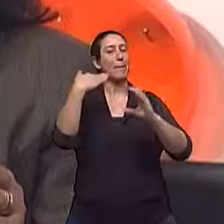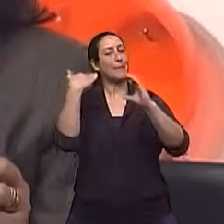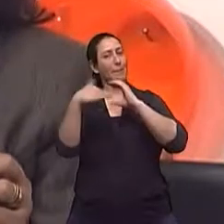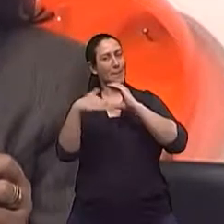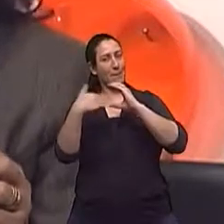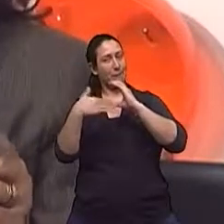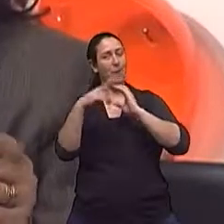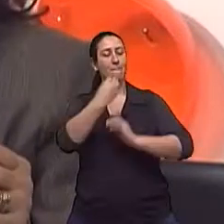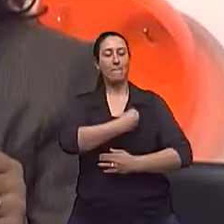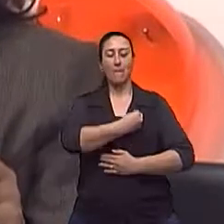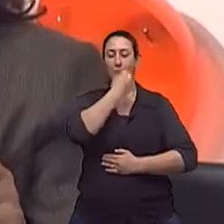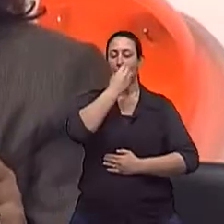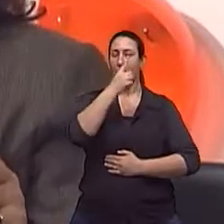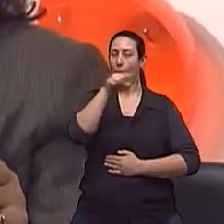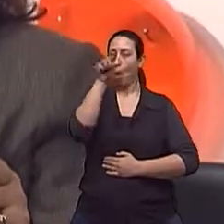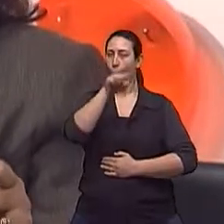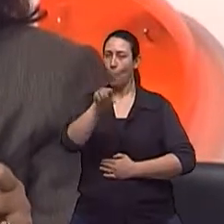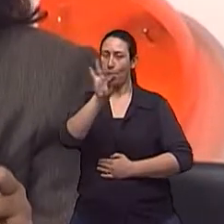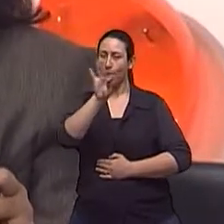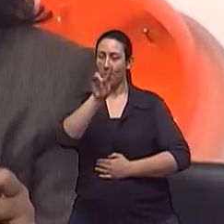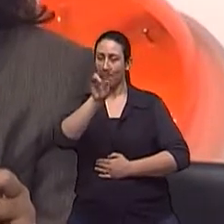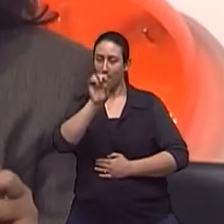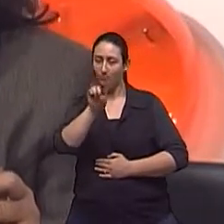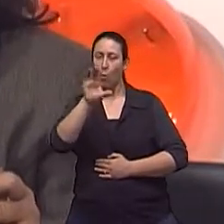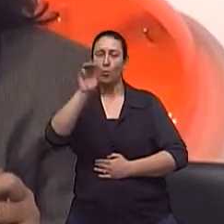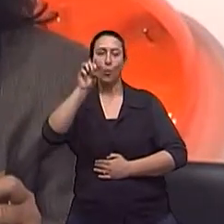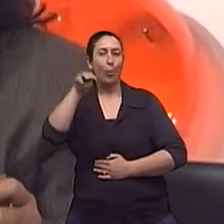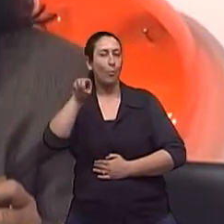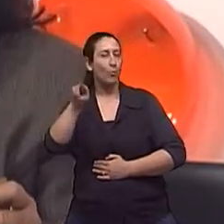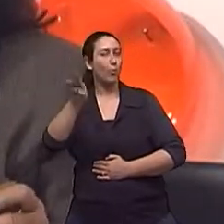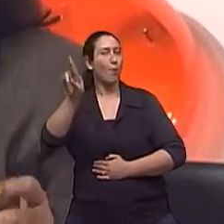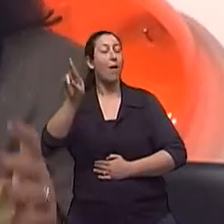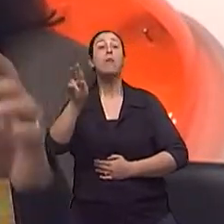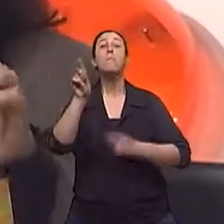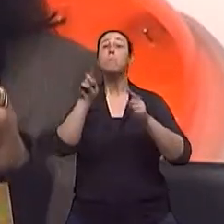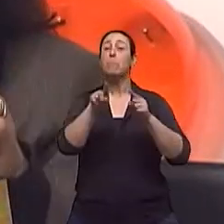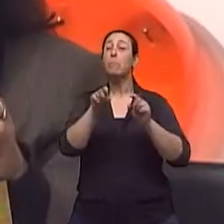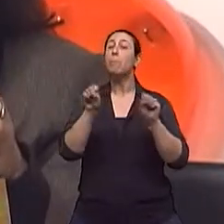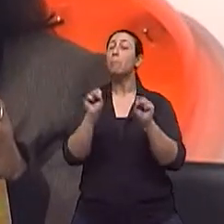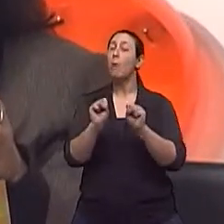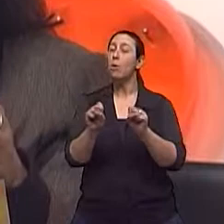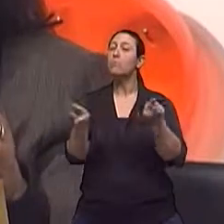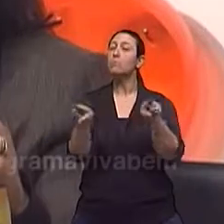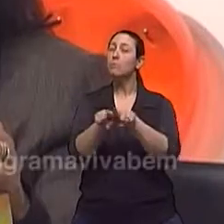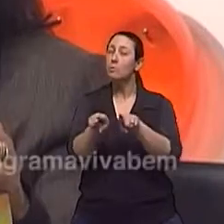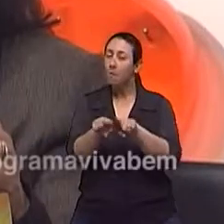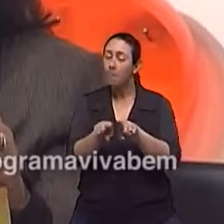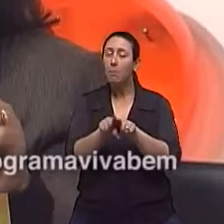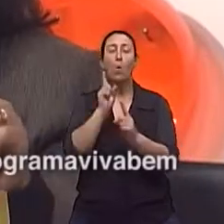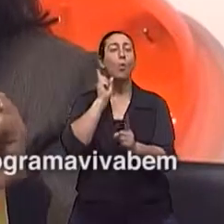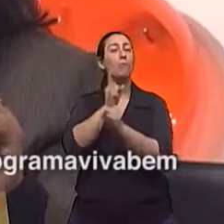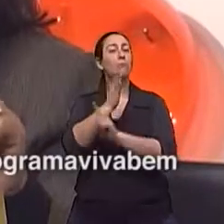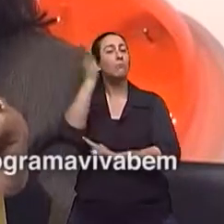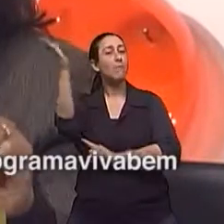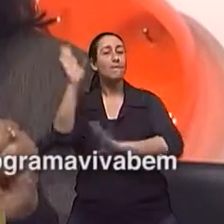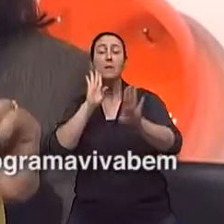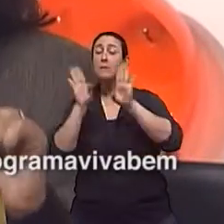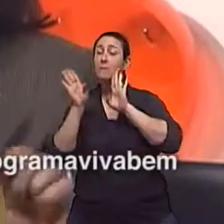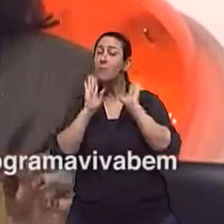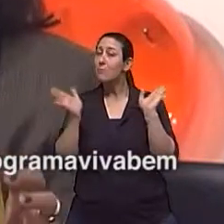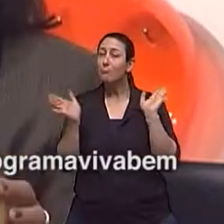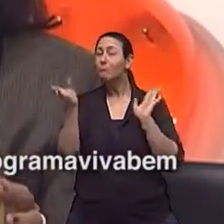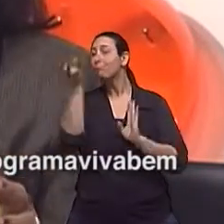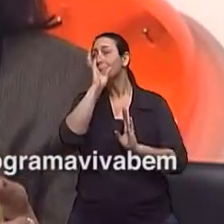do nosso e-mail, vivabem.tv.com.br. Mas, claro, também podem nos encontrar lá no facebook